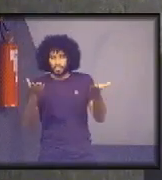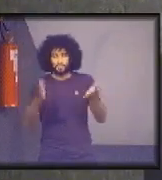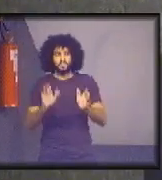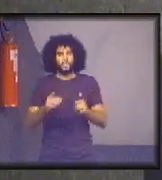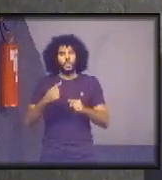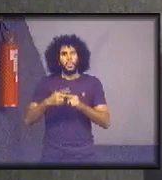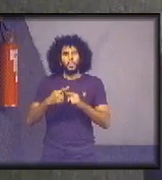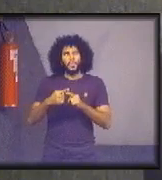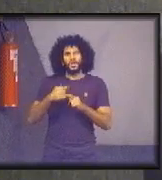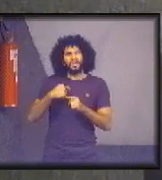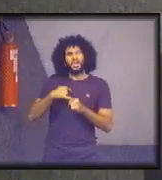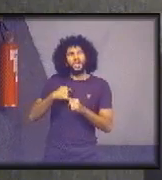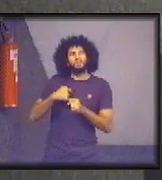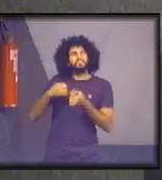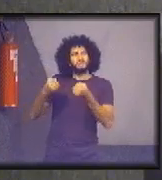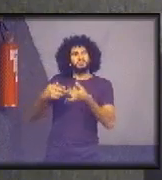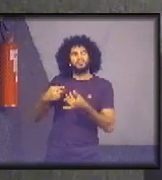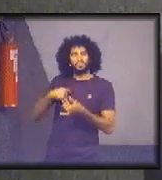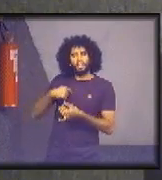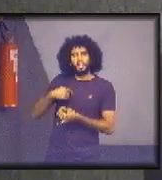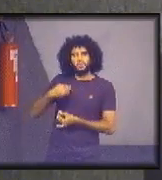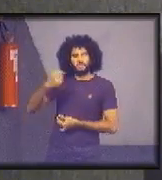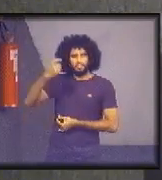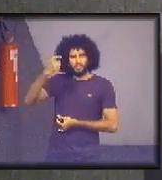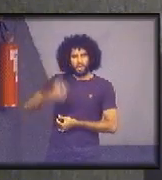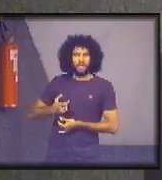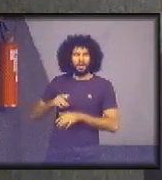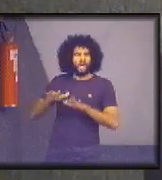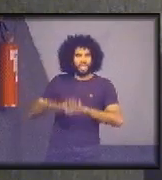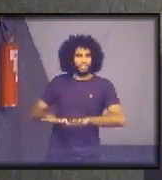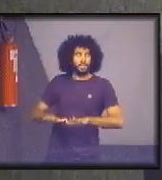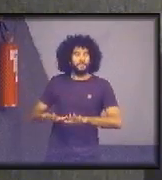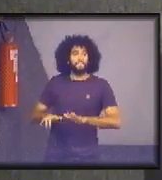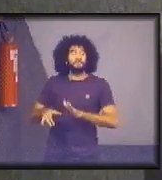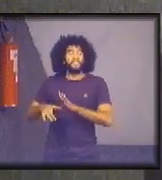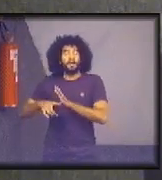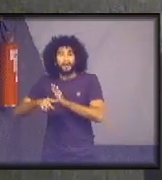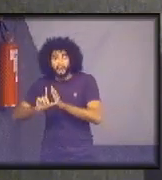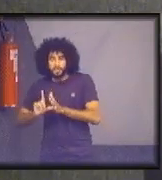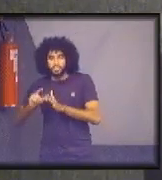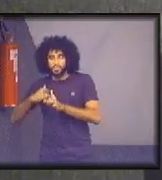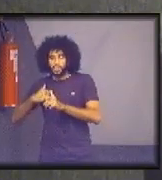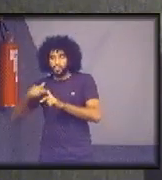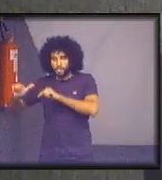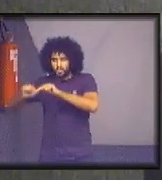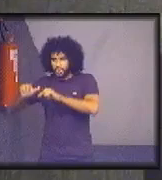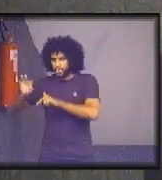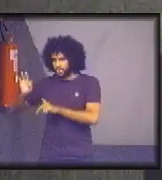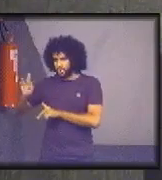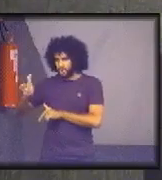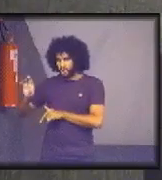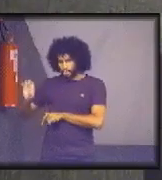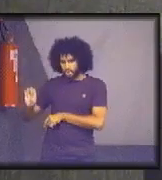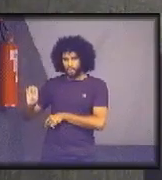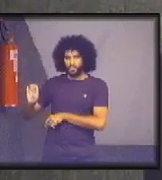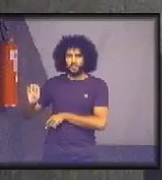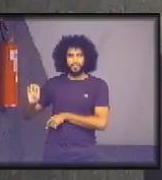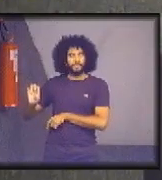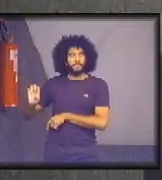qual eu estou aqui trabalhando com a Cláudia é que, antes de trabalhar no TRE, eu fui